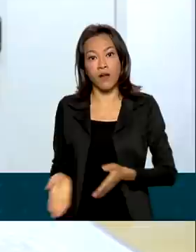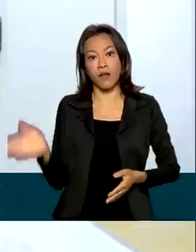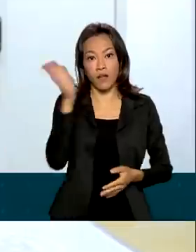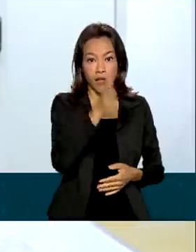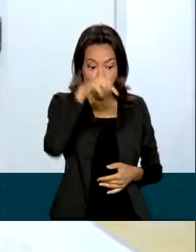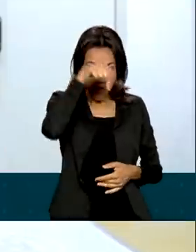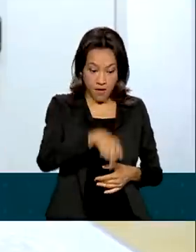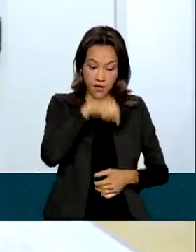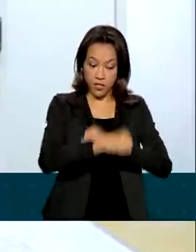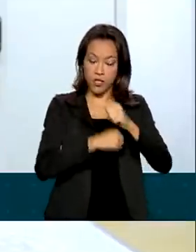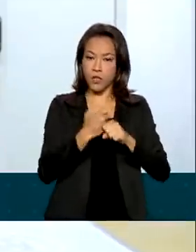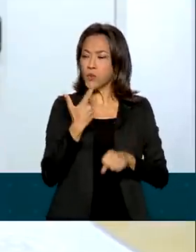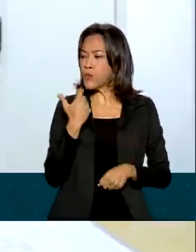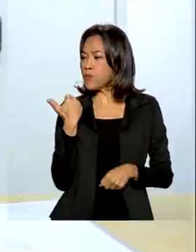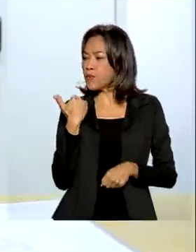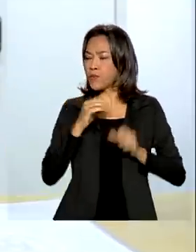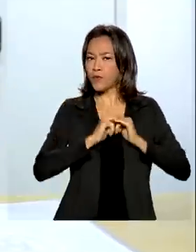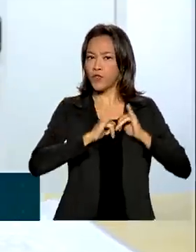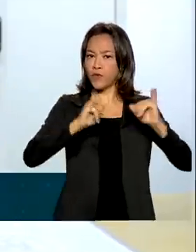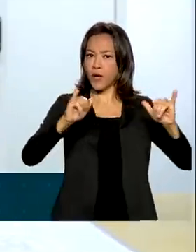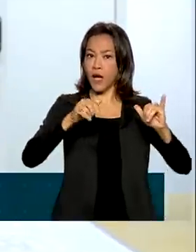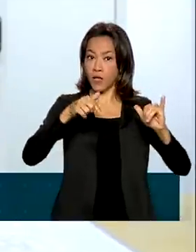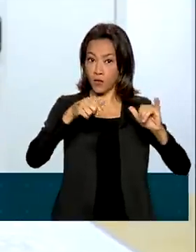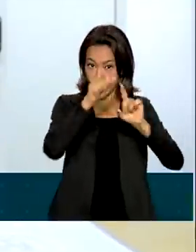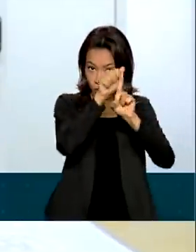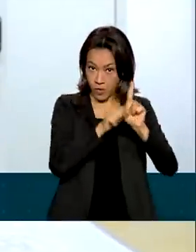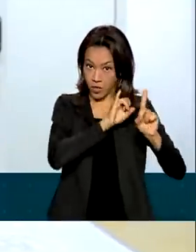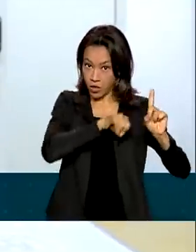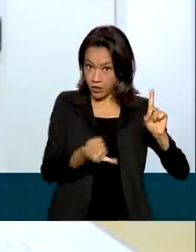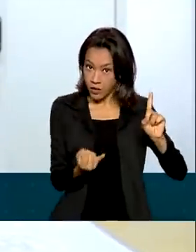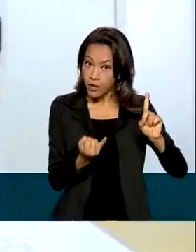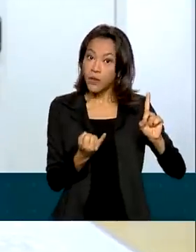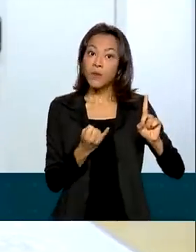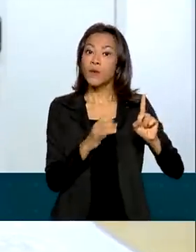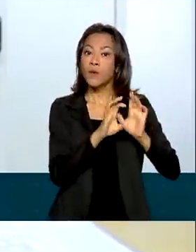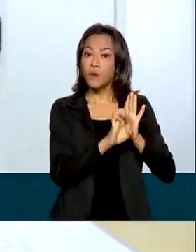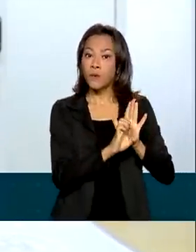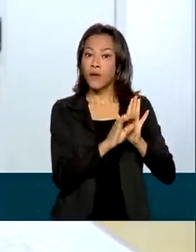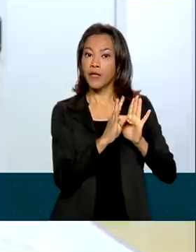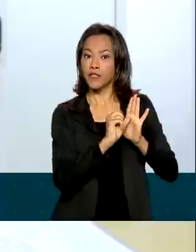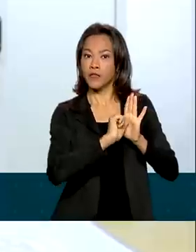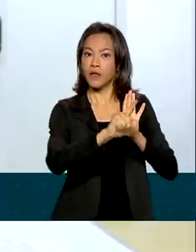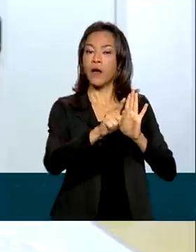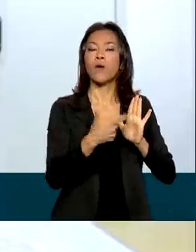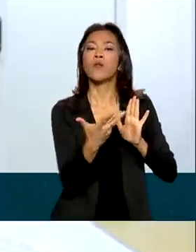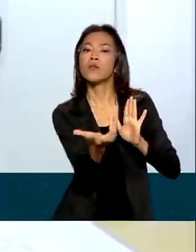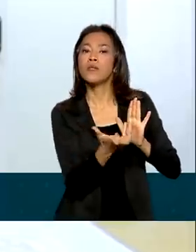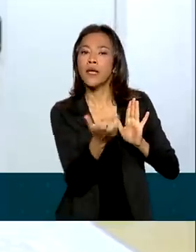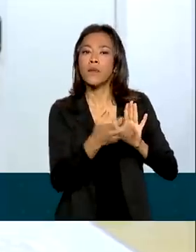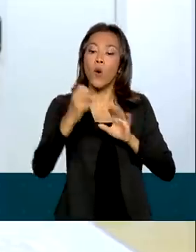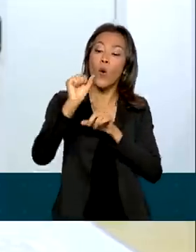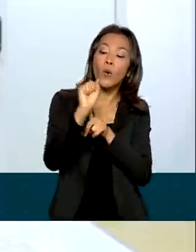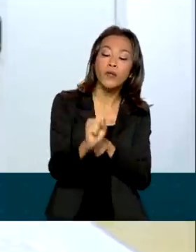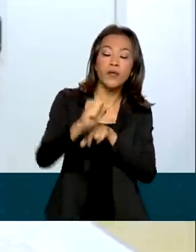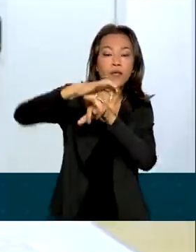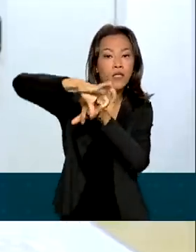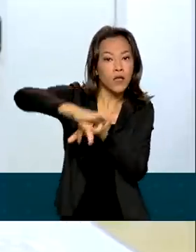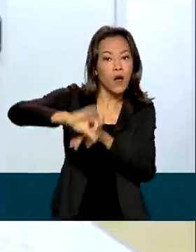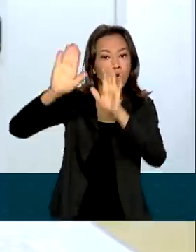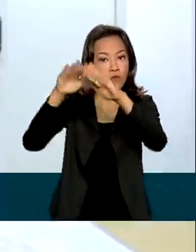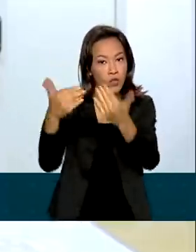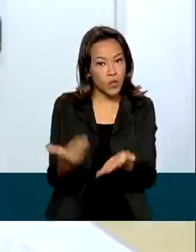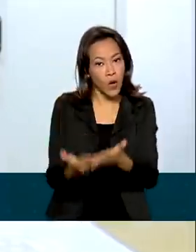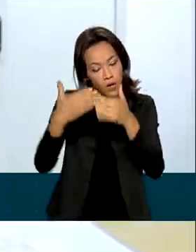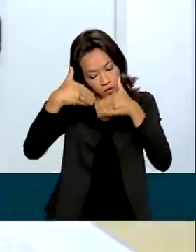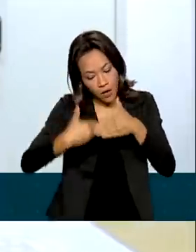edital recém-publicado, neste mês de janeiro, nós temos a previsão de implantar 89 escolas ao longo